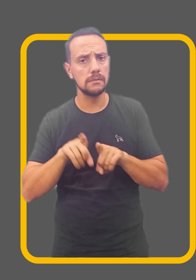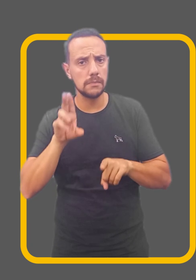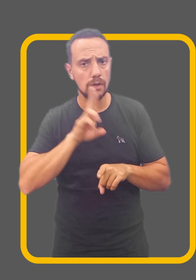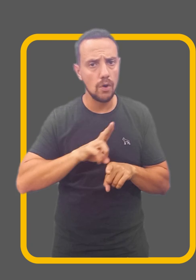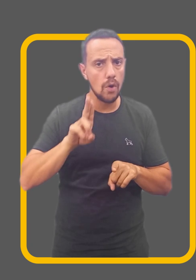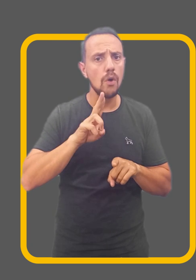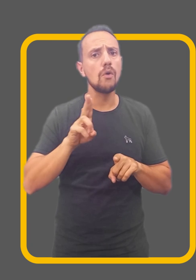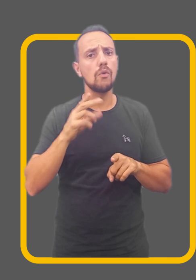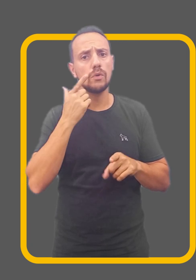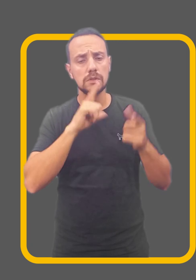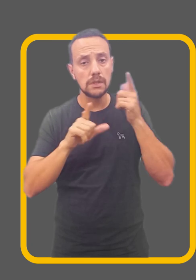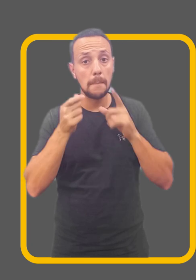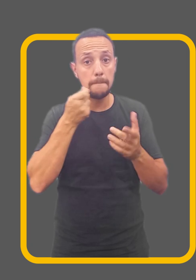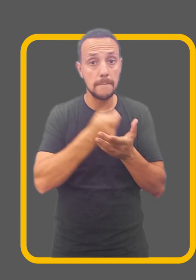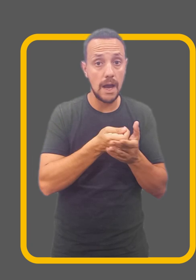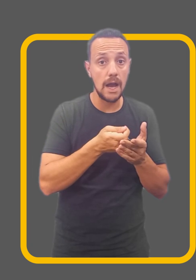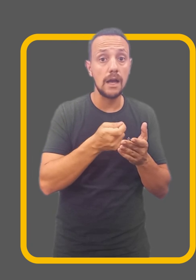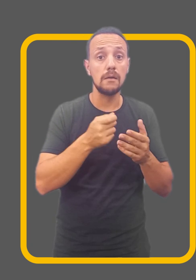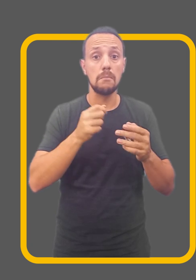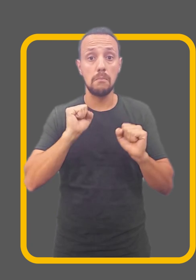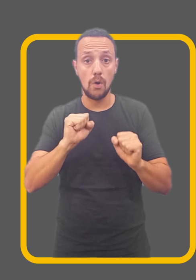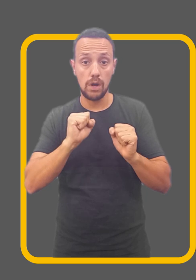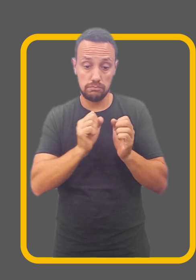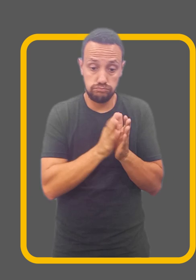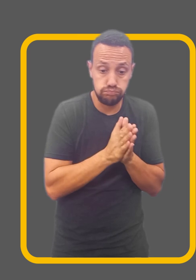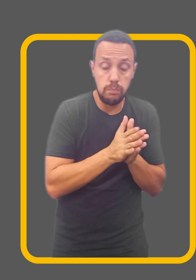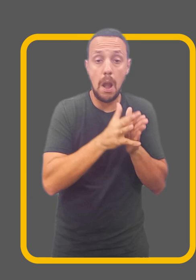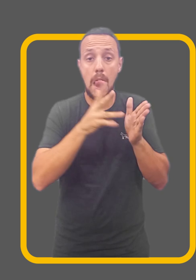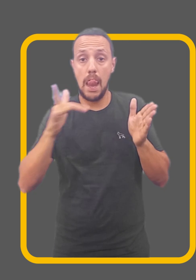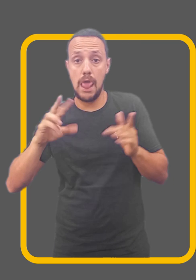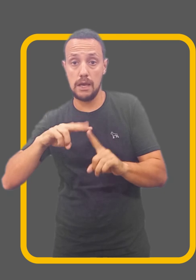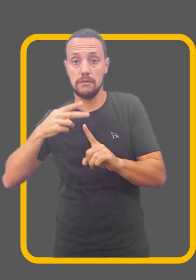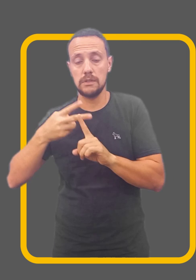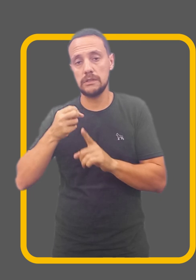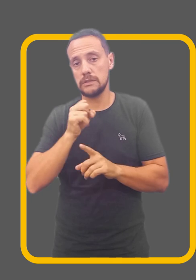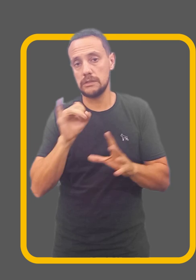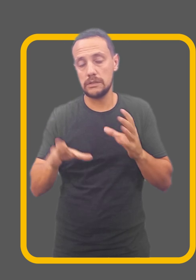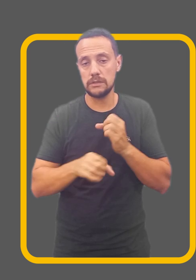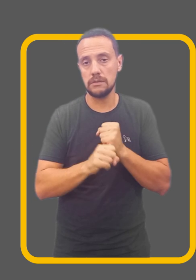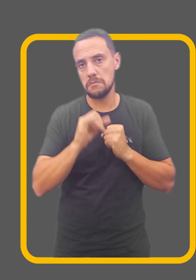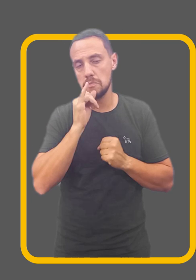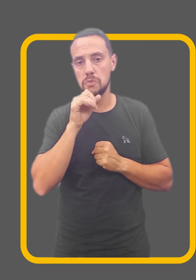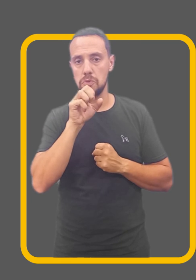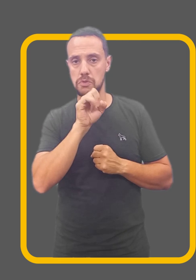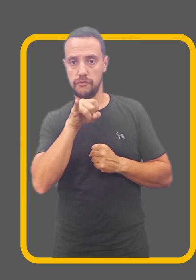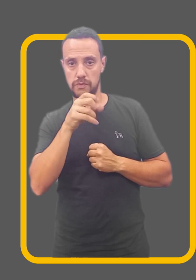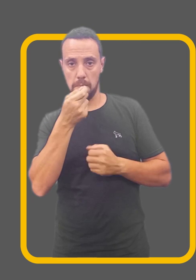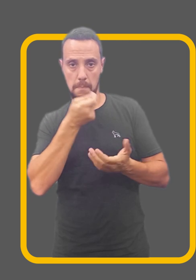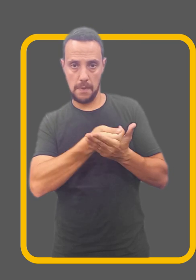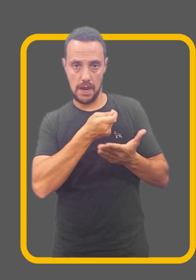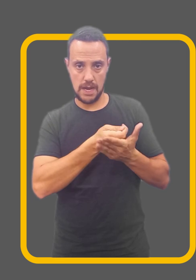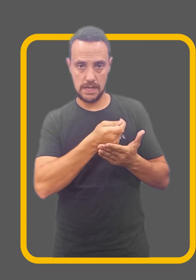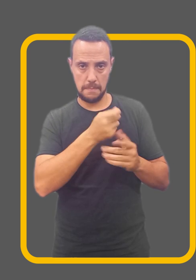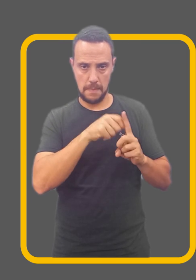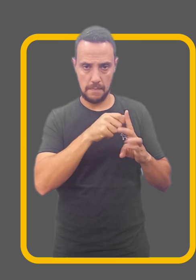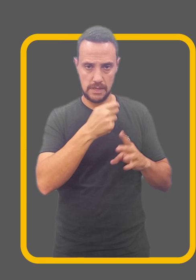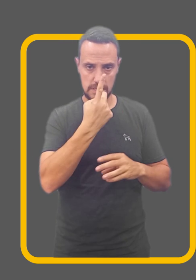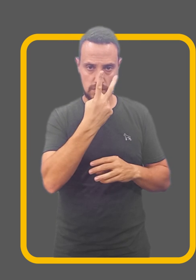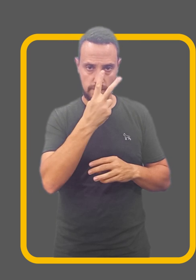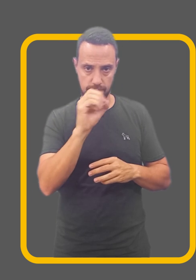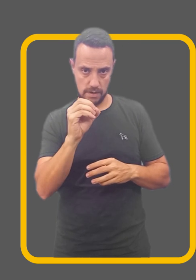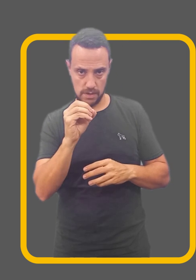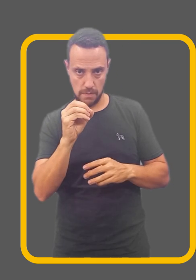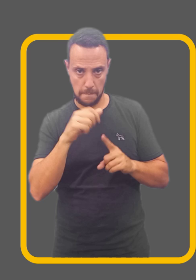obrigatório estenderem o período de graça. Se você fez 120 contribuições ou